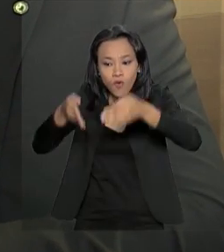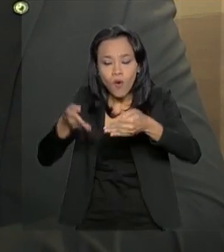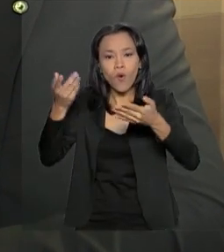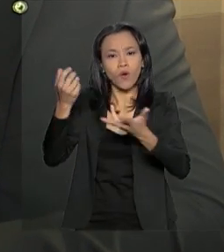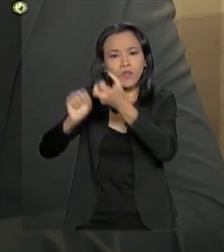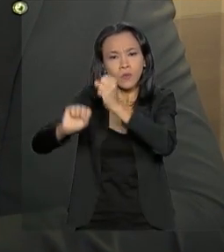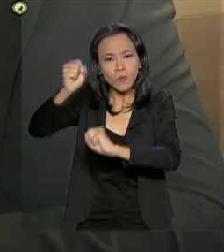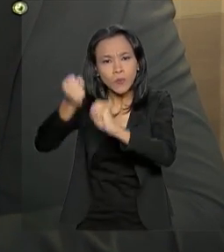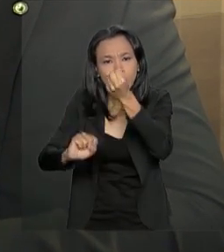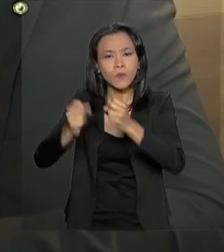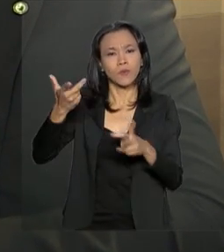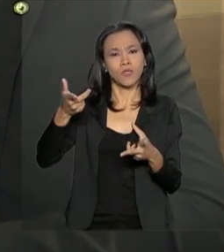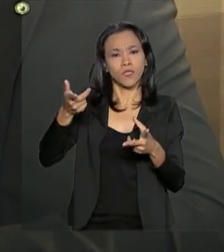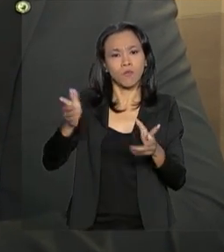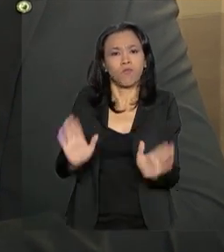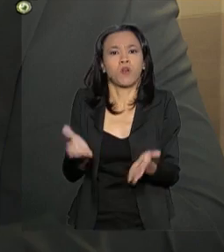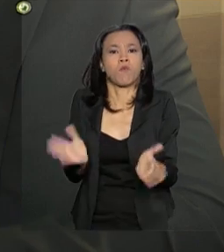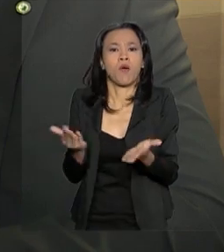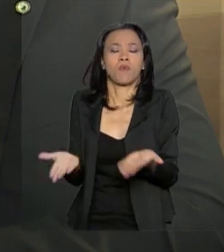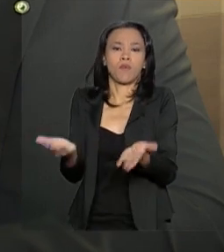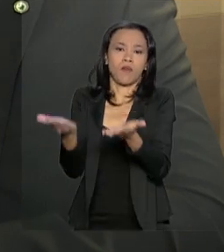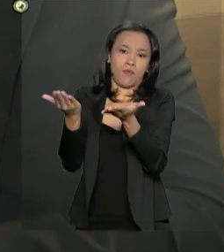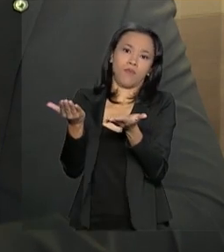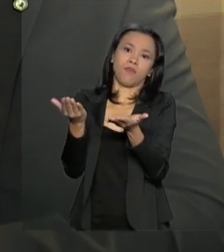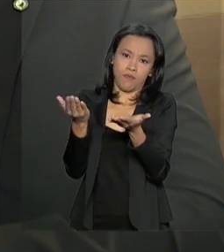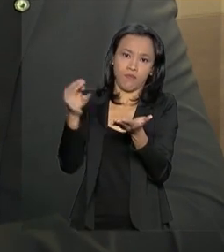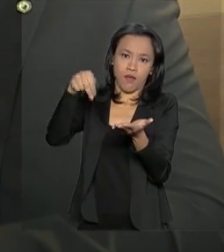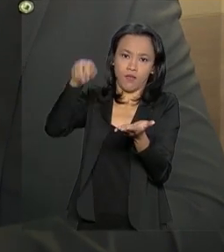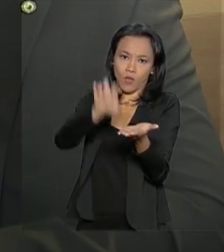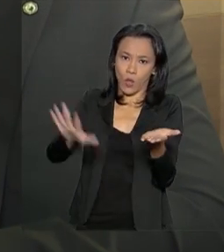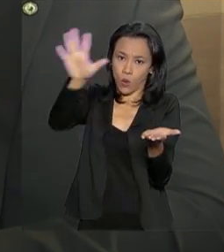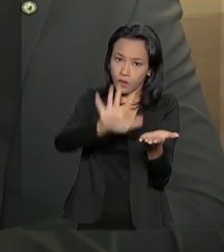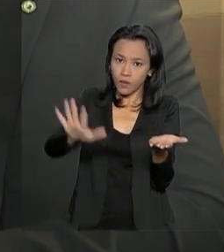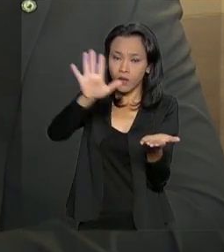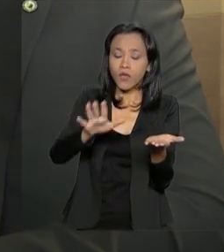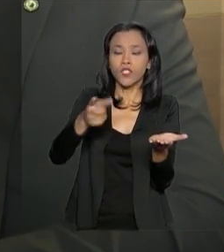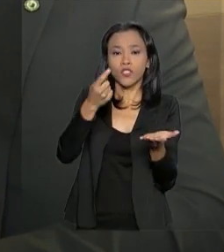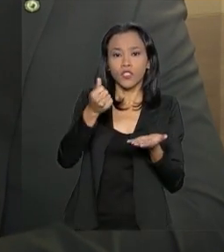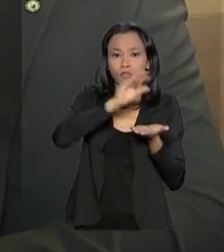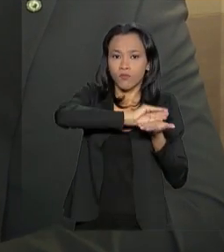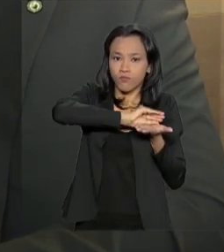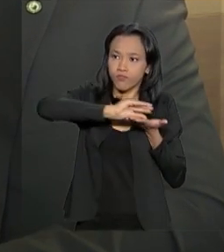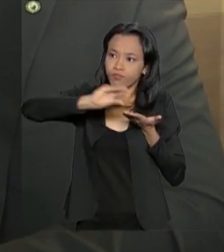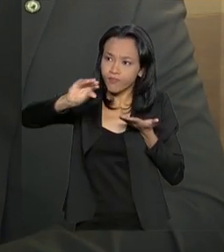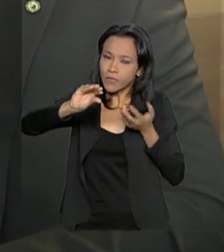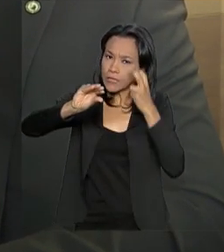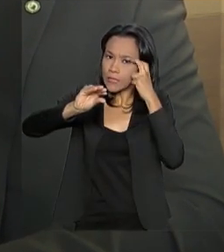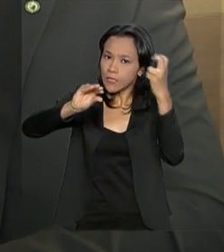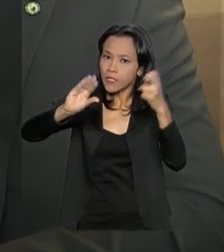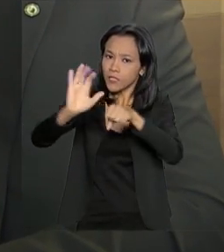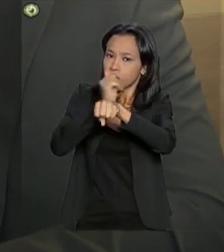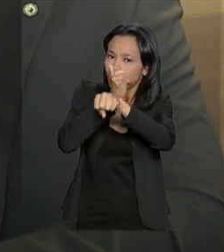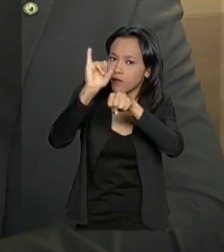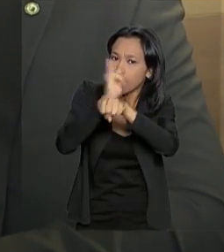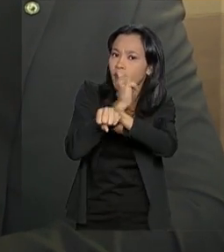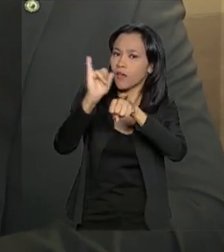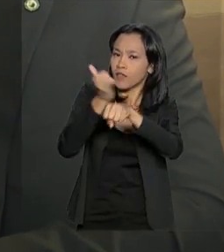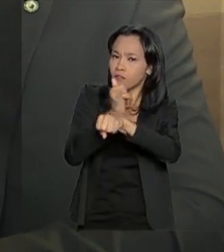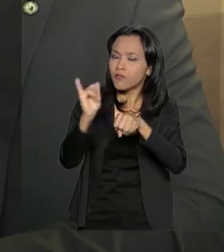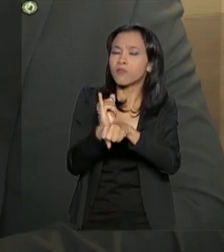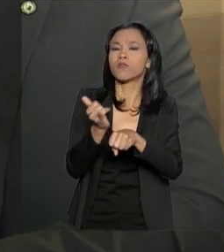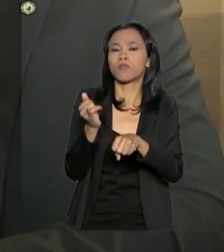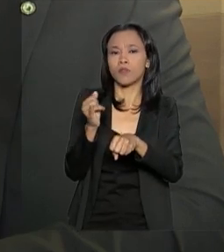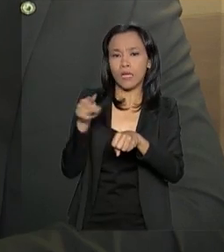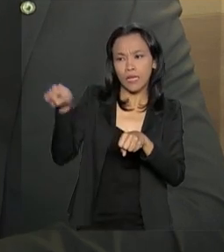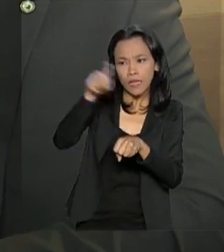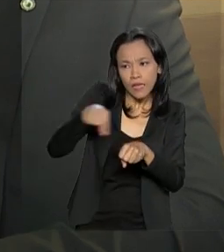arranjos e sistemas produtivos e inovativos locais. Investindo de maneira inteligente nesses arranjos, nesses